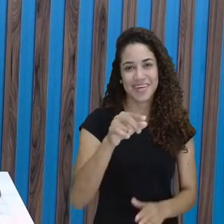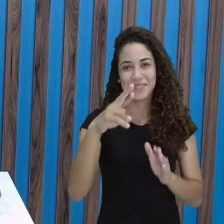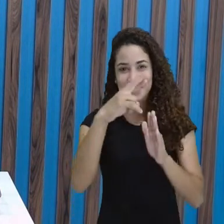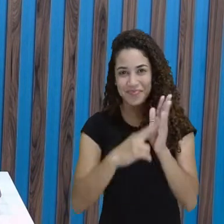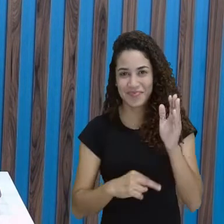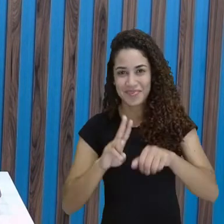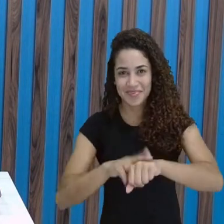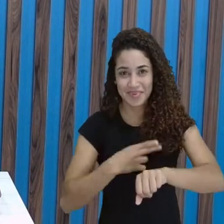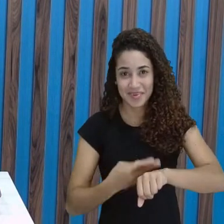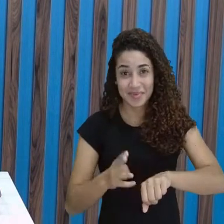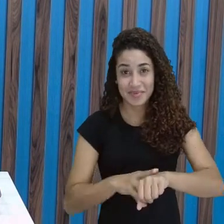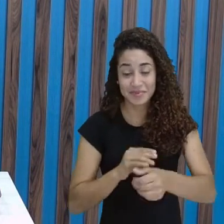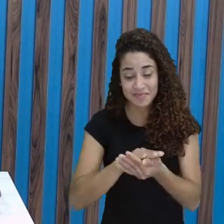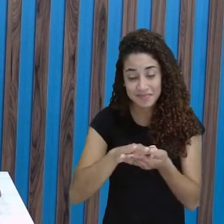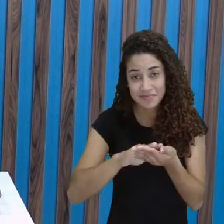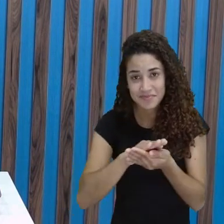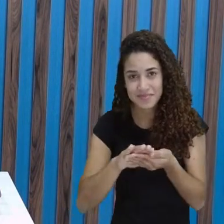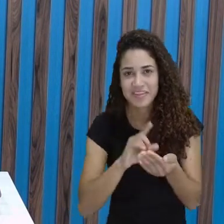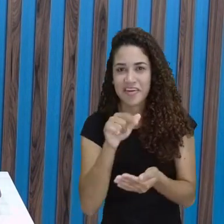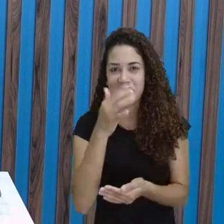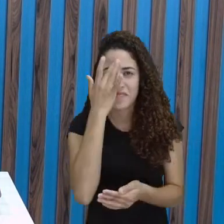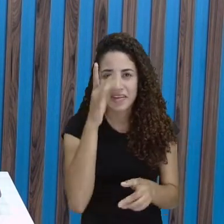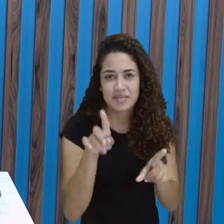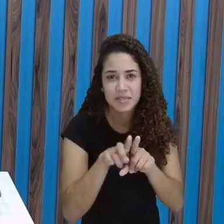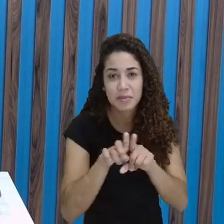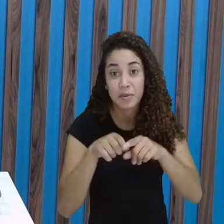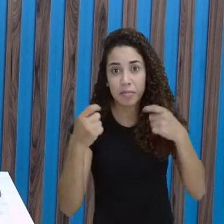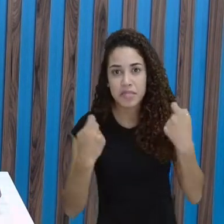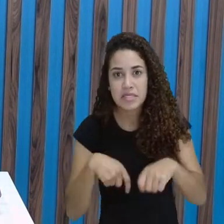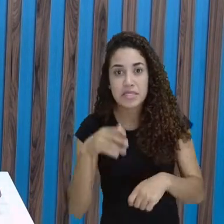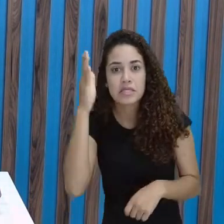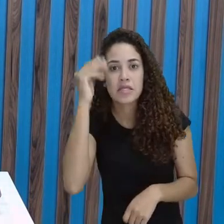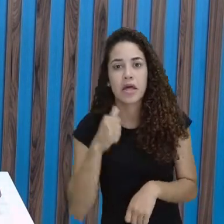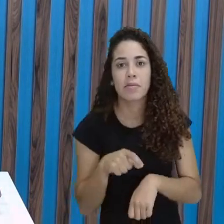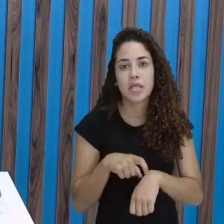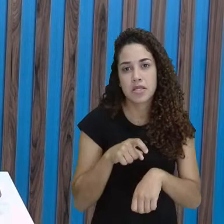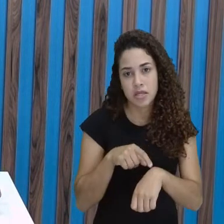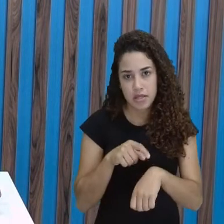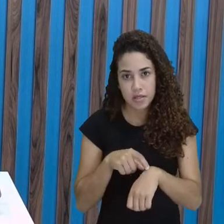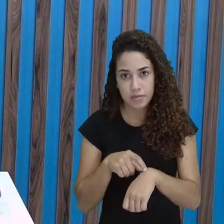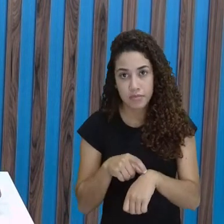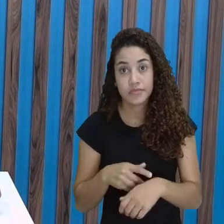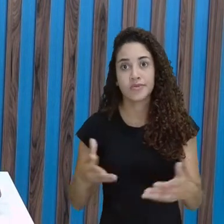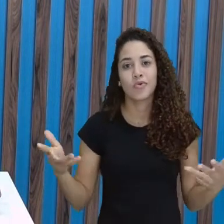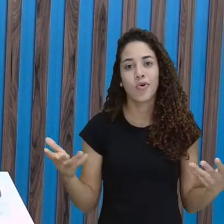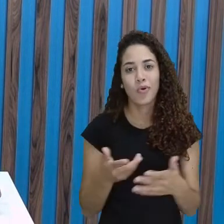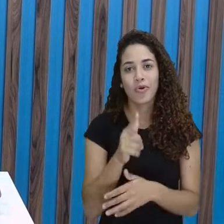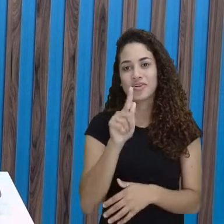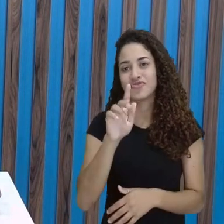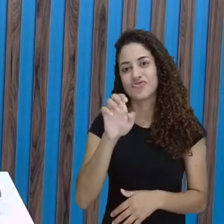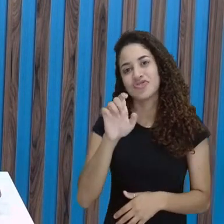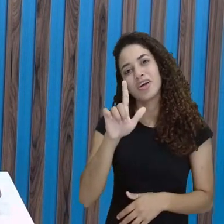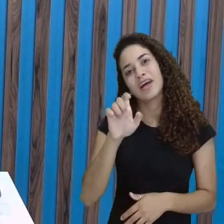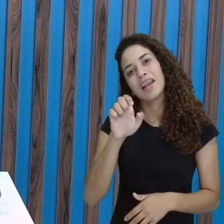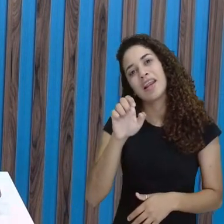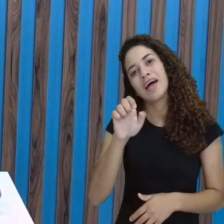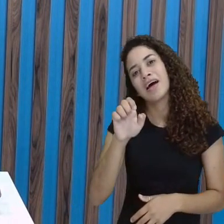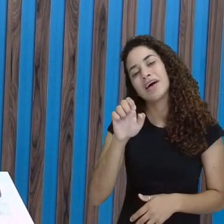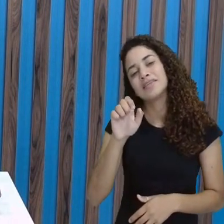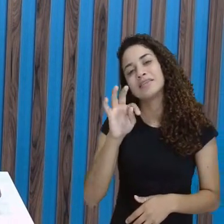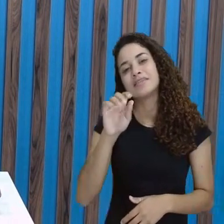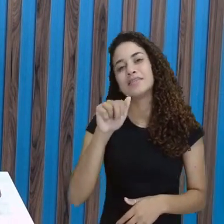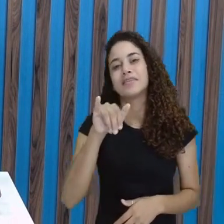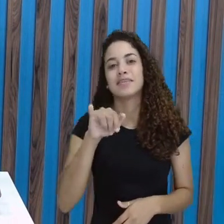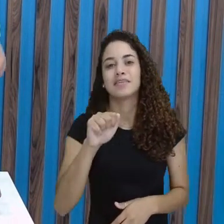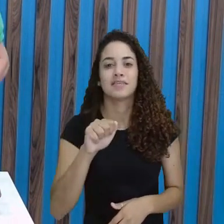brigadeiro. Muito fácil e também tem que respeitar o tempo. E agora a gelatina, que para mim, olha, eu acho que é o mais fácil